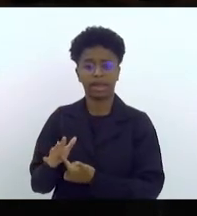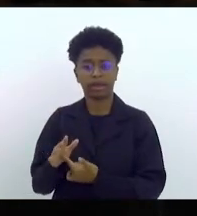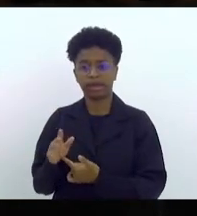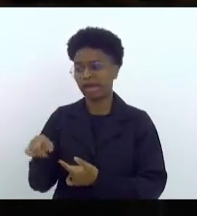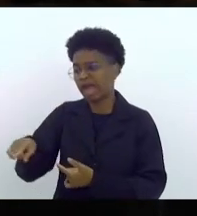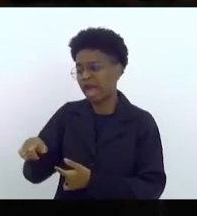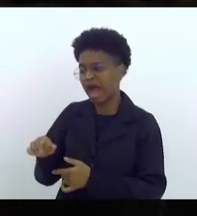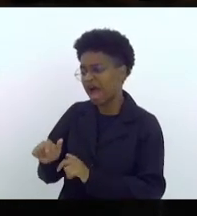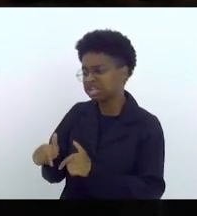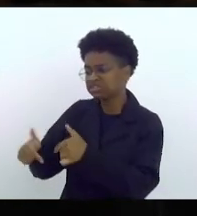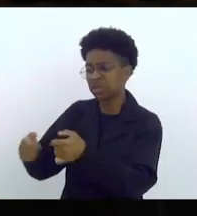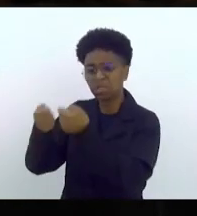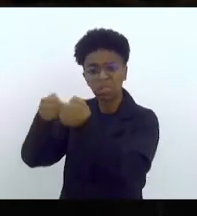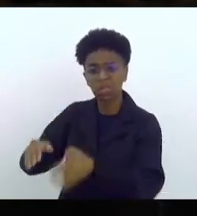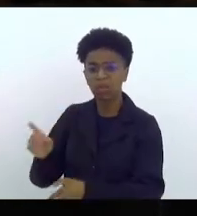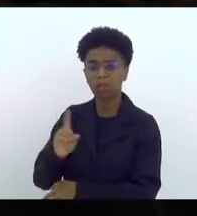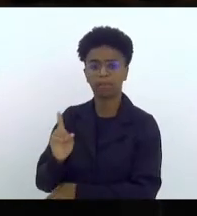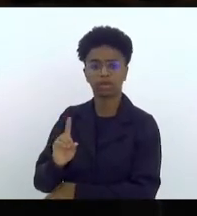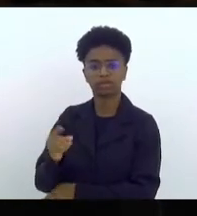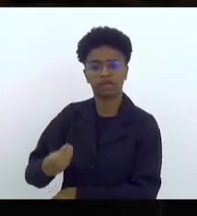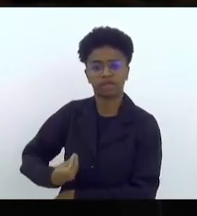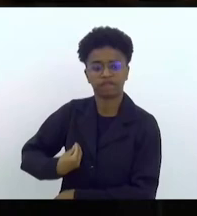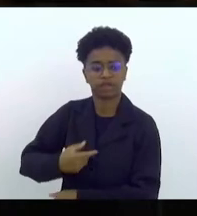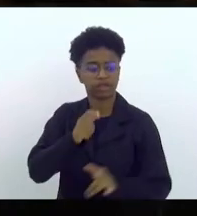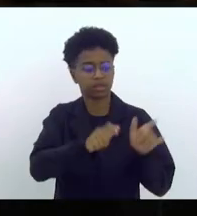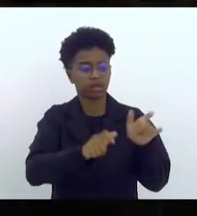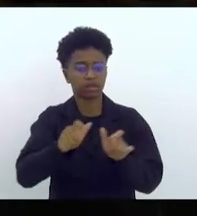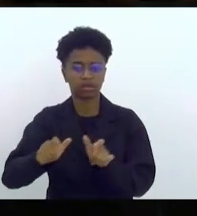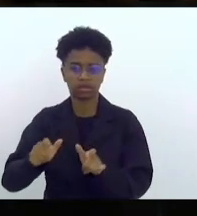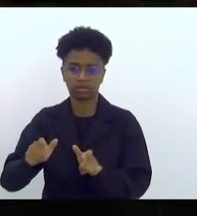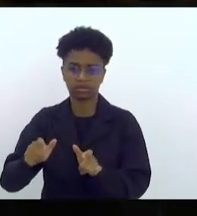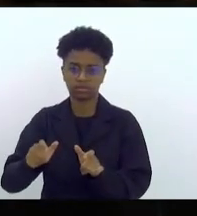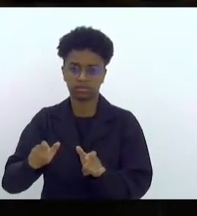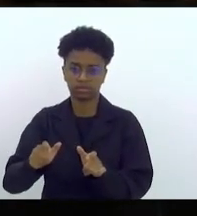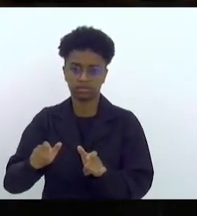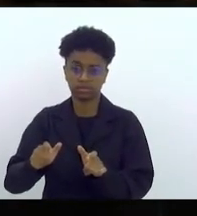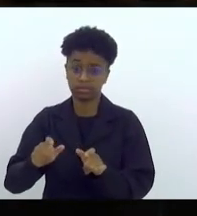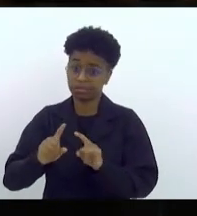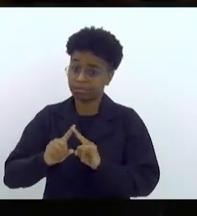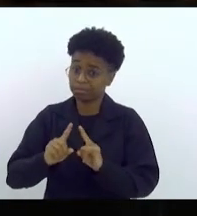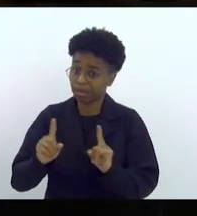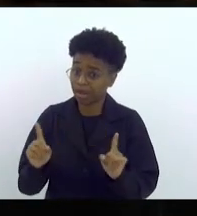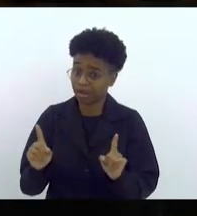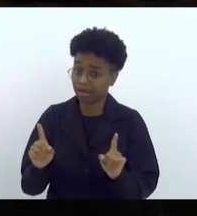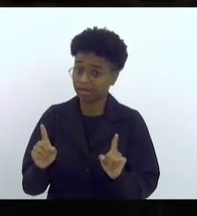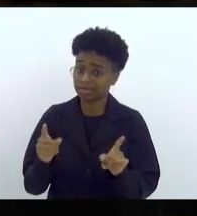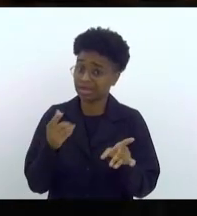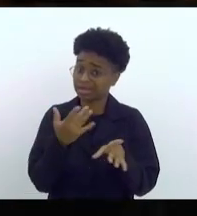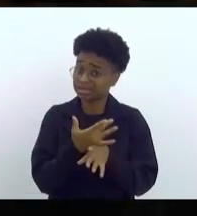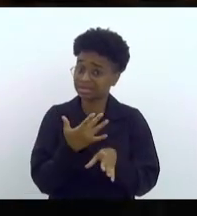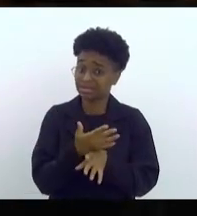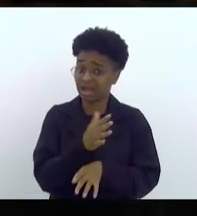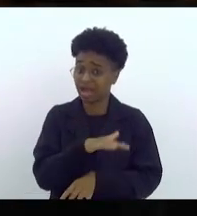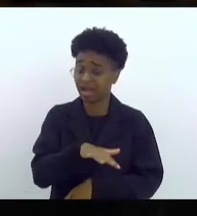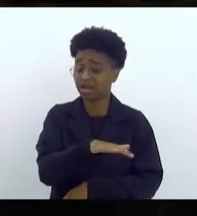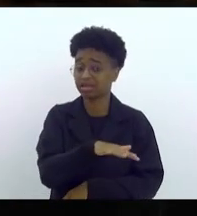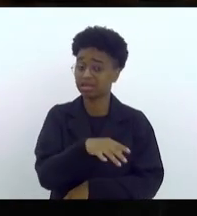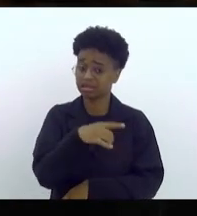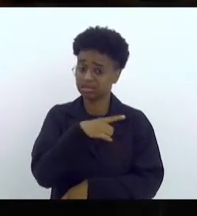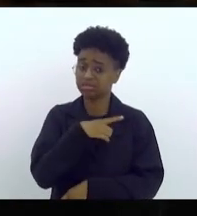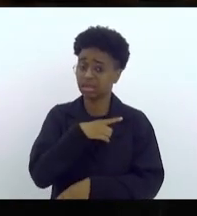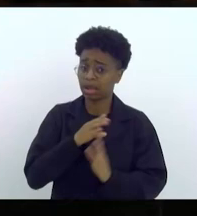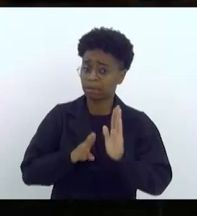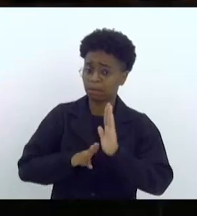dela prejudica a vida do cidadão de Volta Redonda. No entanto, a cidade tem casos